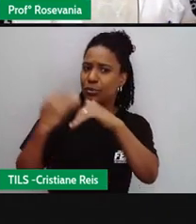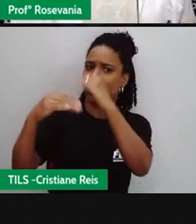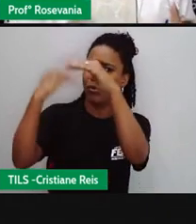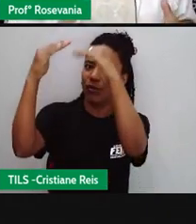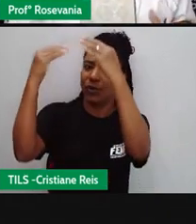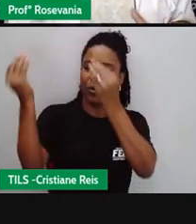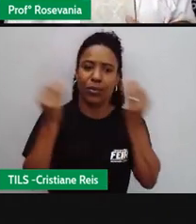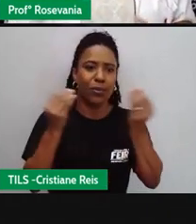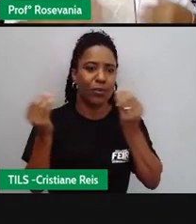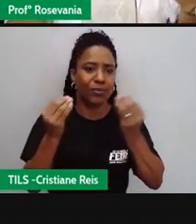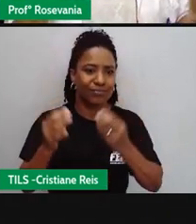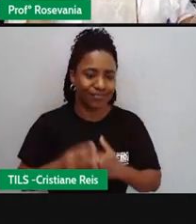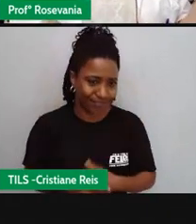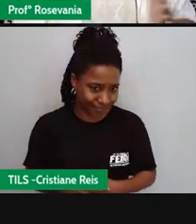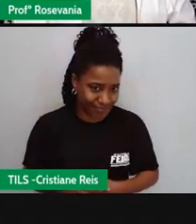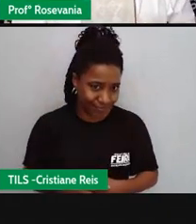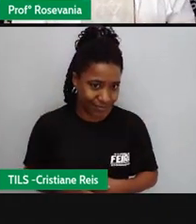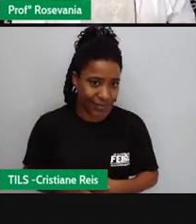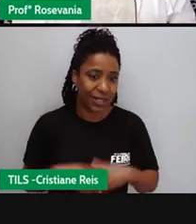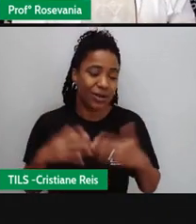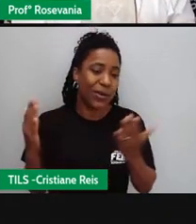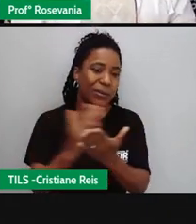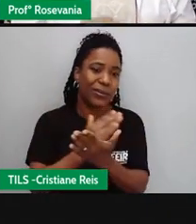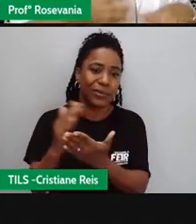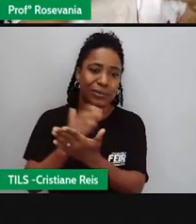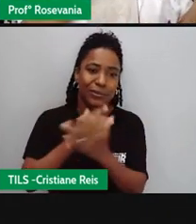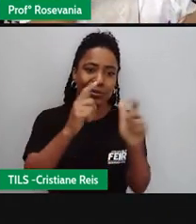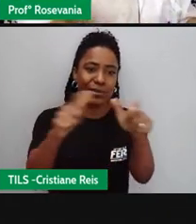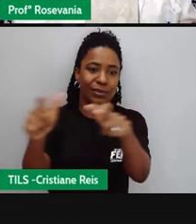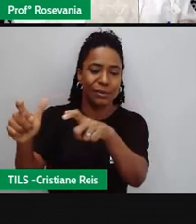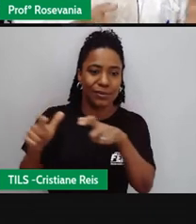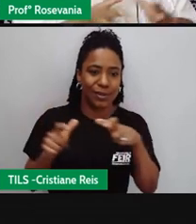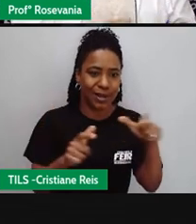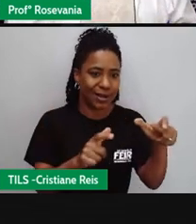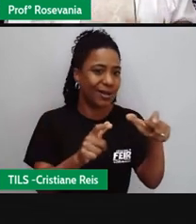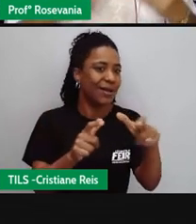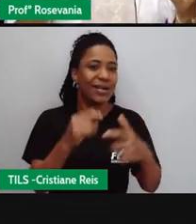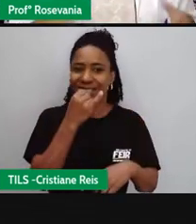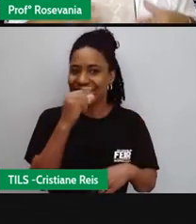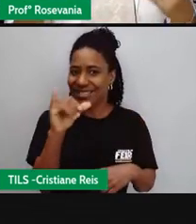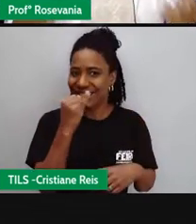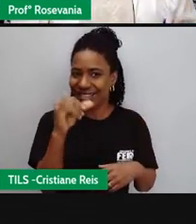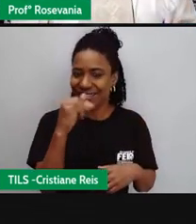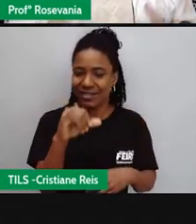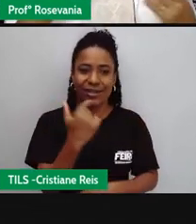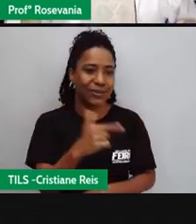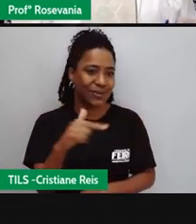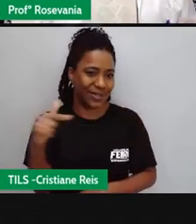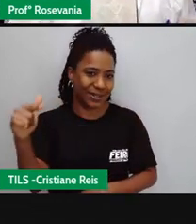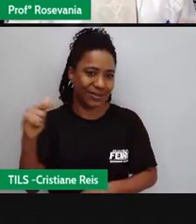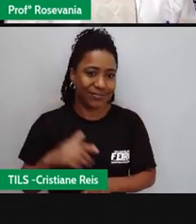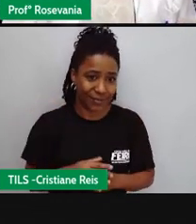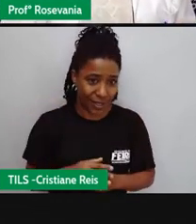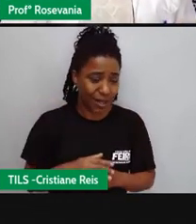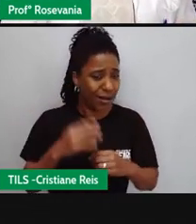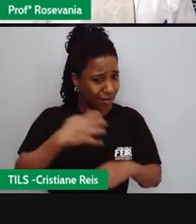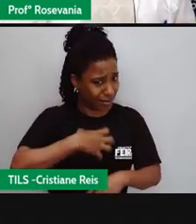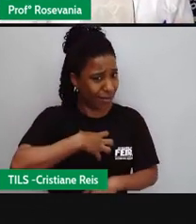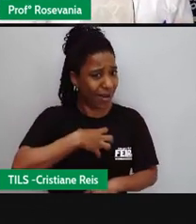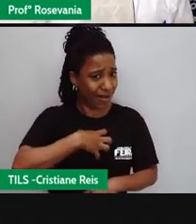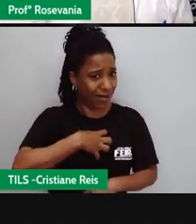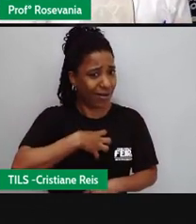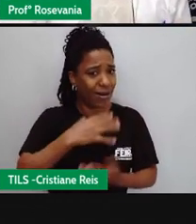tem canto ainda no nosso país que não tem nem energia elétrica e eu não preciso nem muito longe aqui na Bahia a gente tem algumas cidades que não tem nem energia